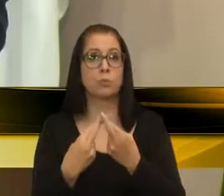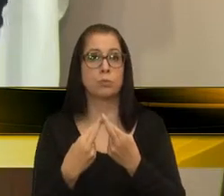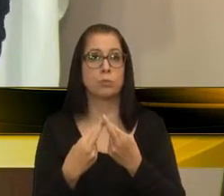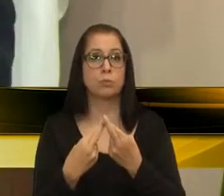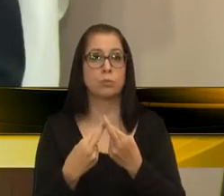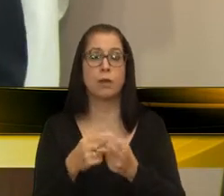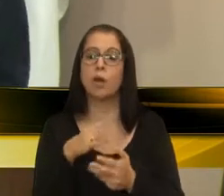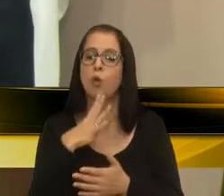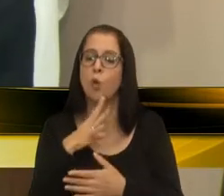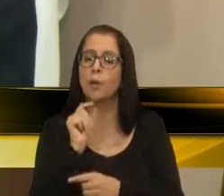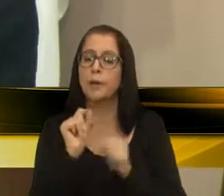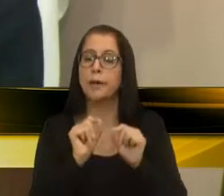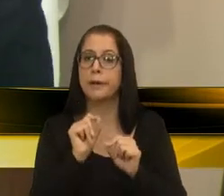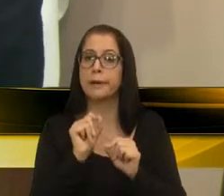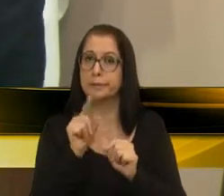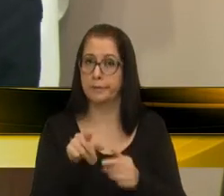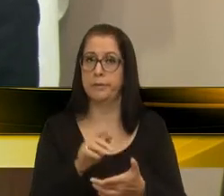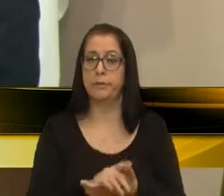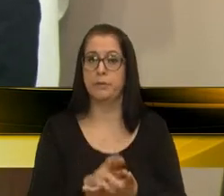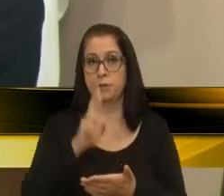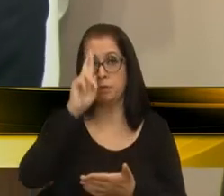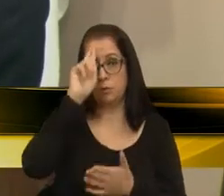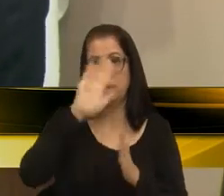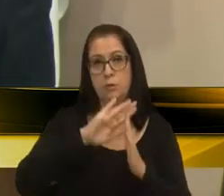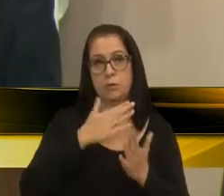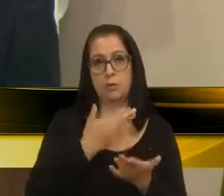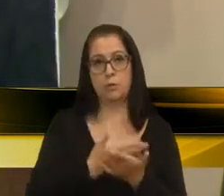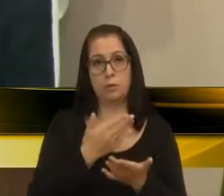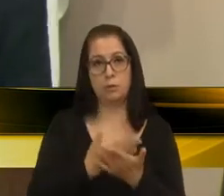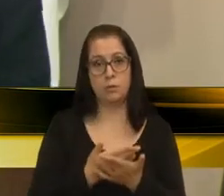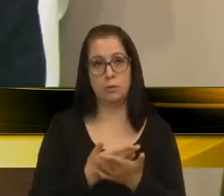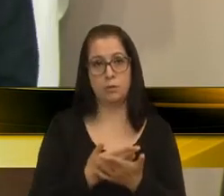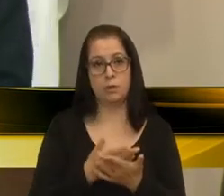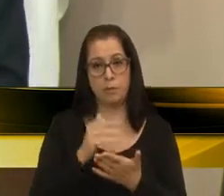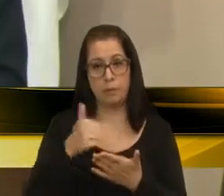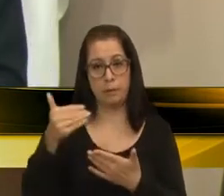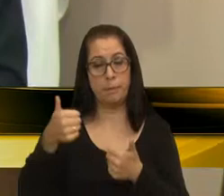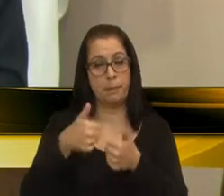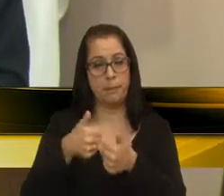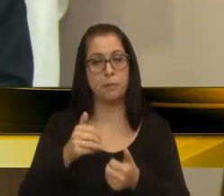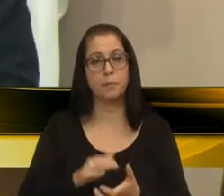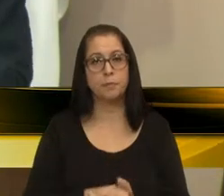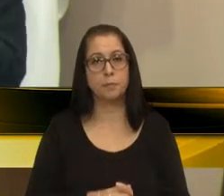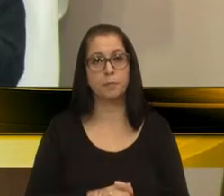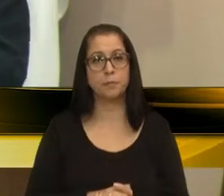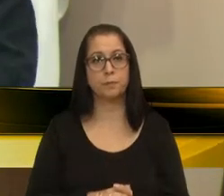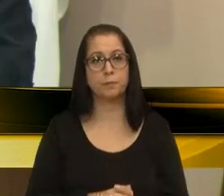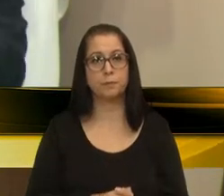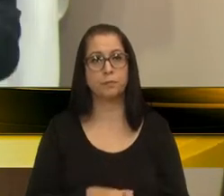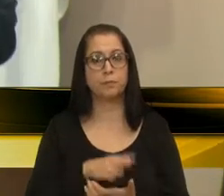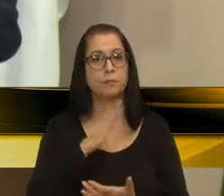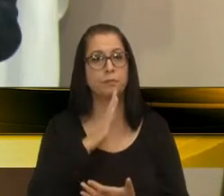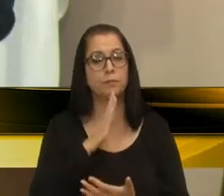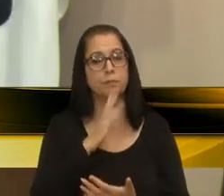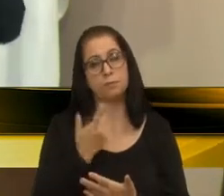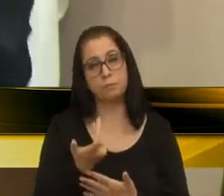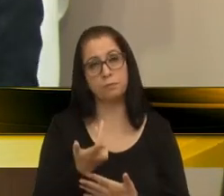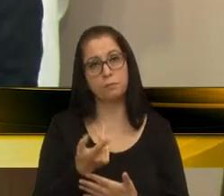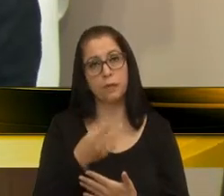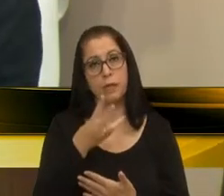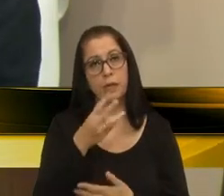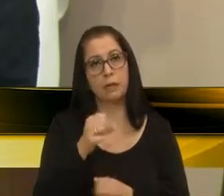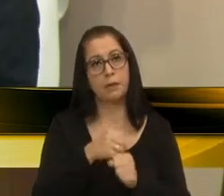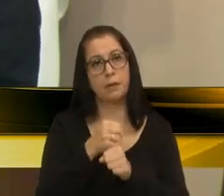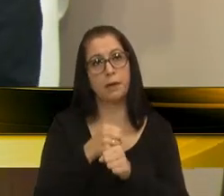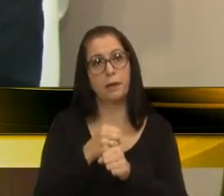conhecedor, esse Marcos, que ele é diretor do colégio, logo acima, e ele é conhecedor, há 30 anos